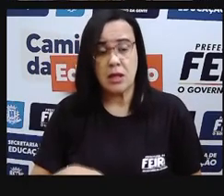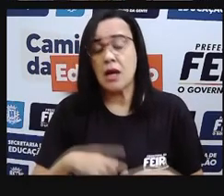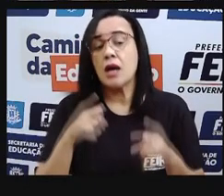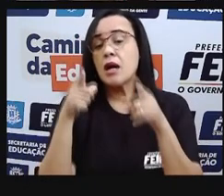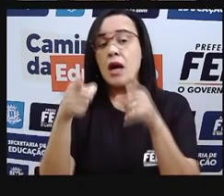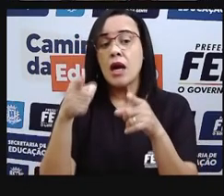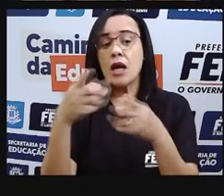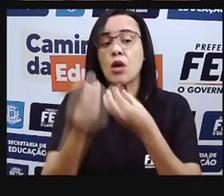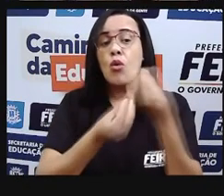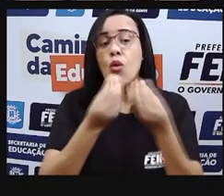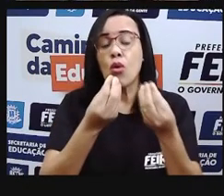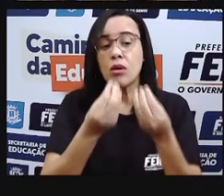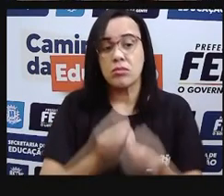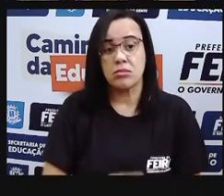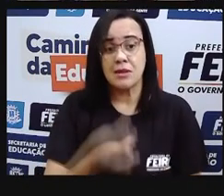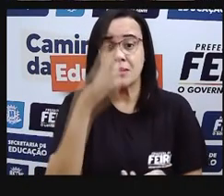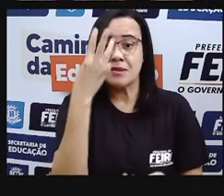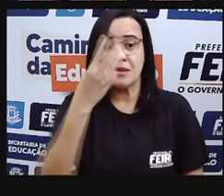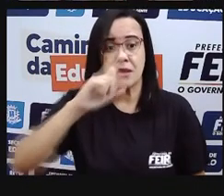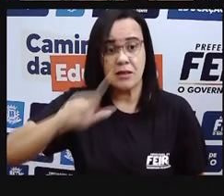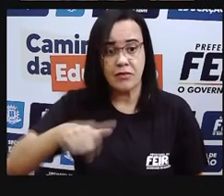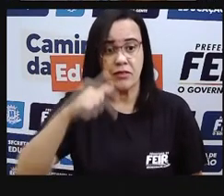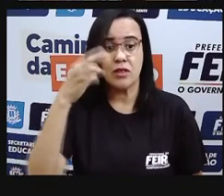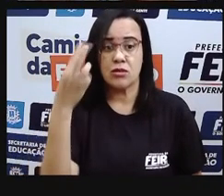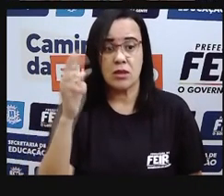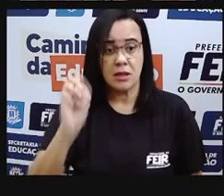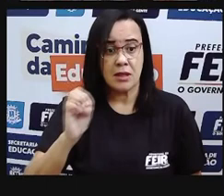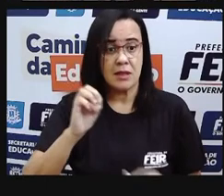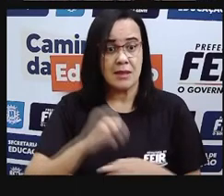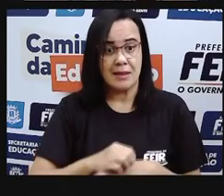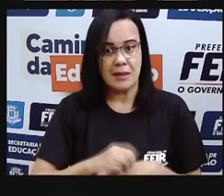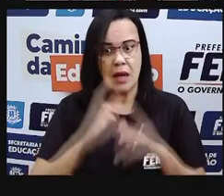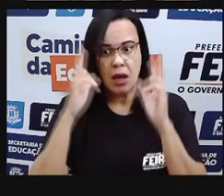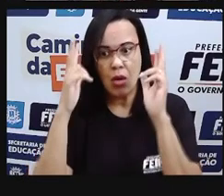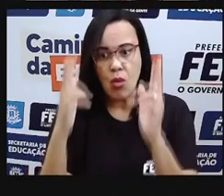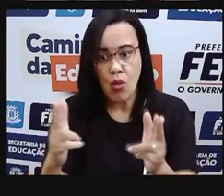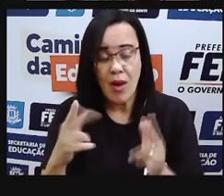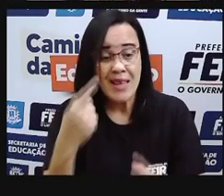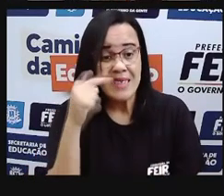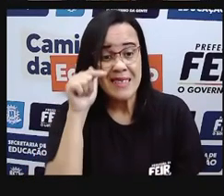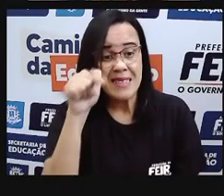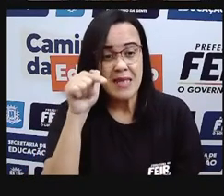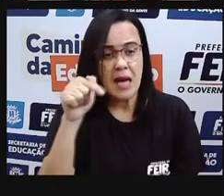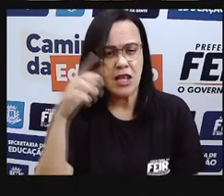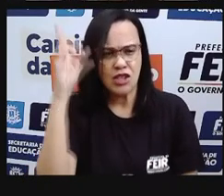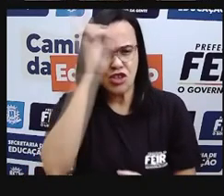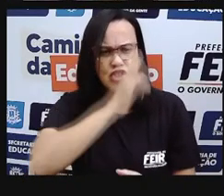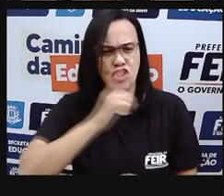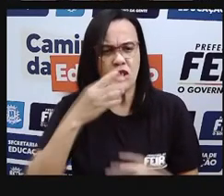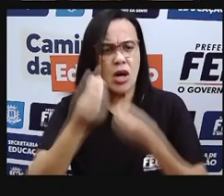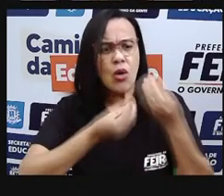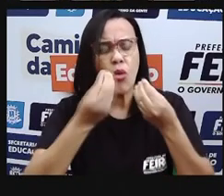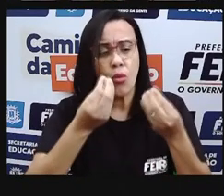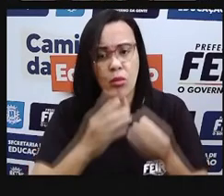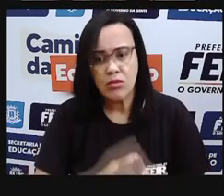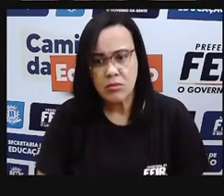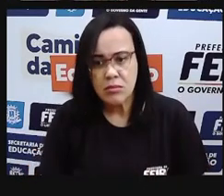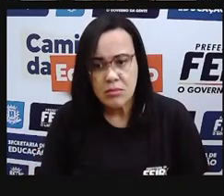7. Dá conta em uma semana gasto só no chuveiro, só com banho dessa pessoa na conta,